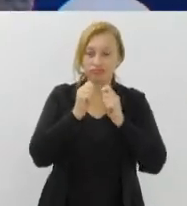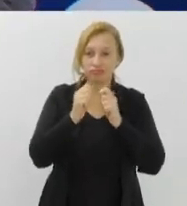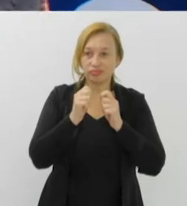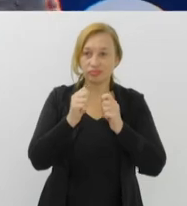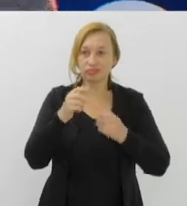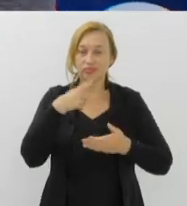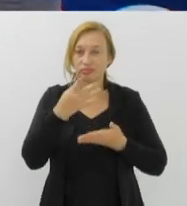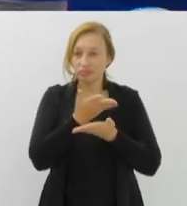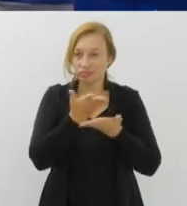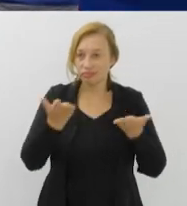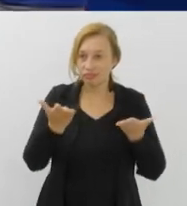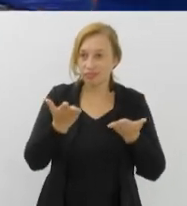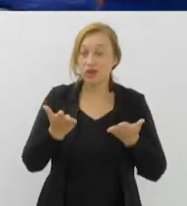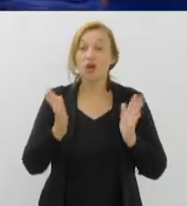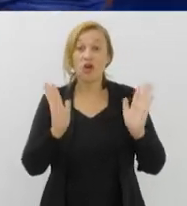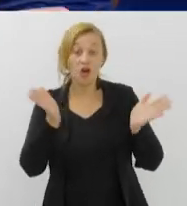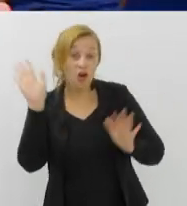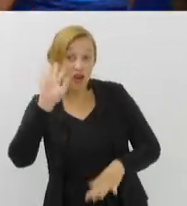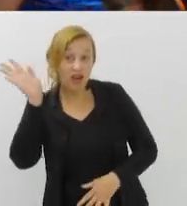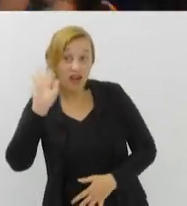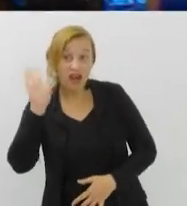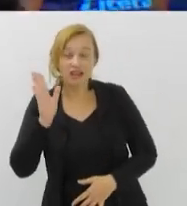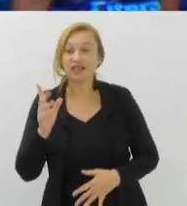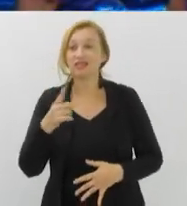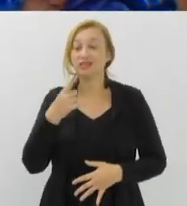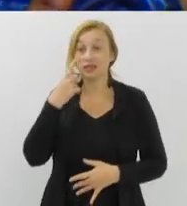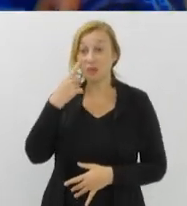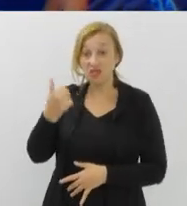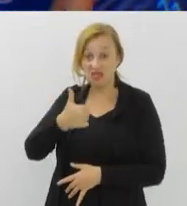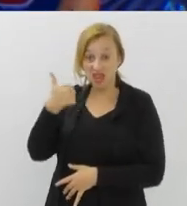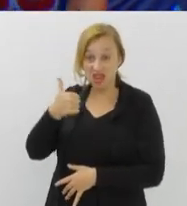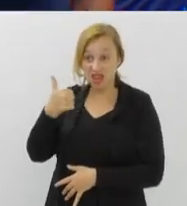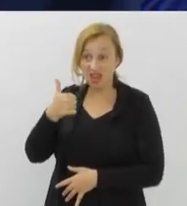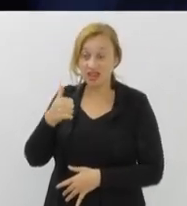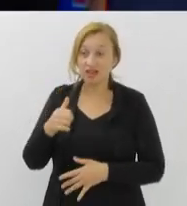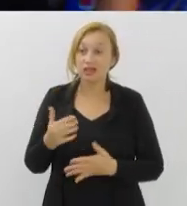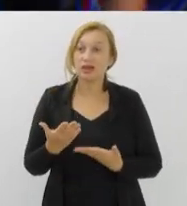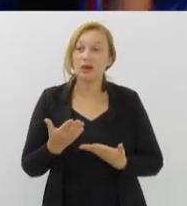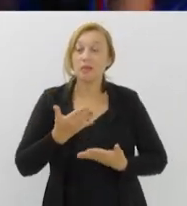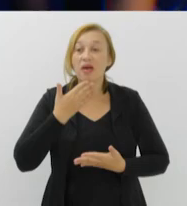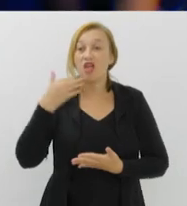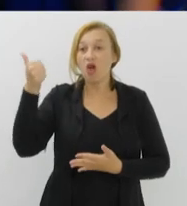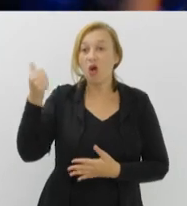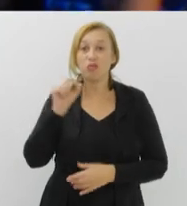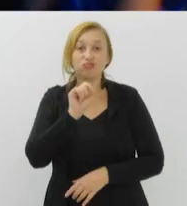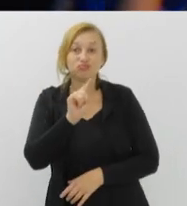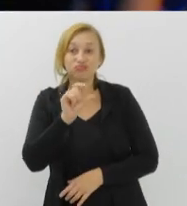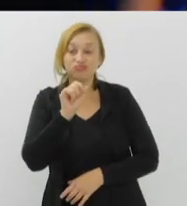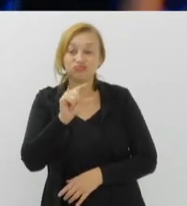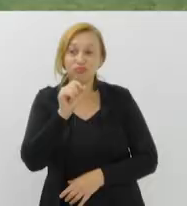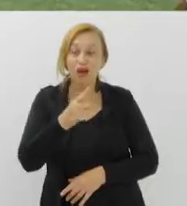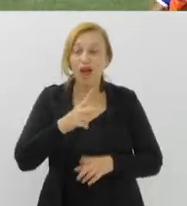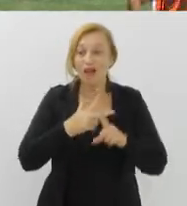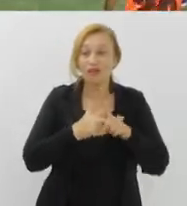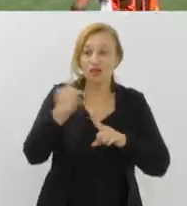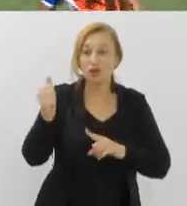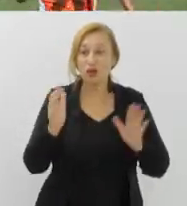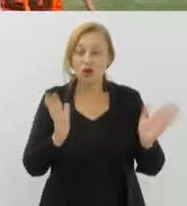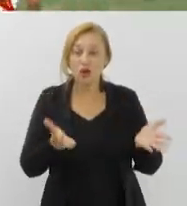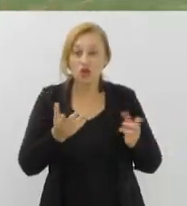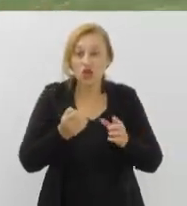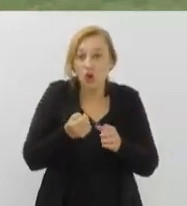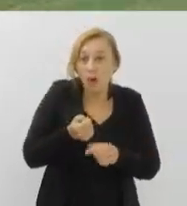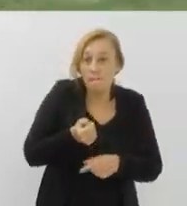jogo muito disputado aqui na Rua Bariri. E como vocês podem ver aqui atrás, melhor para o Azulão que conseguiu a vitória na partida de hoje com um gol já no